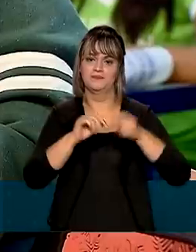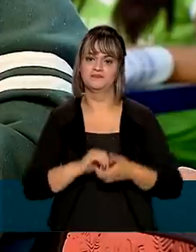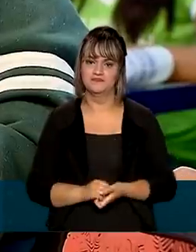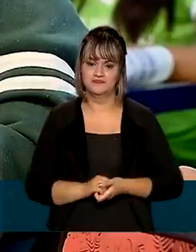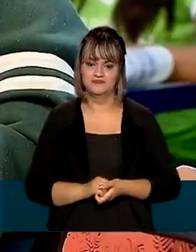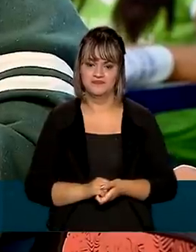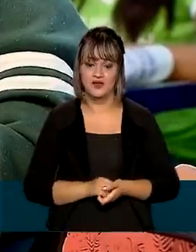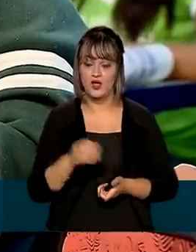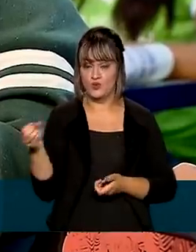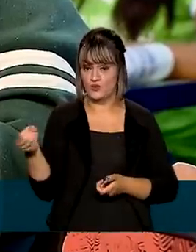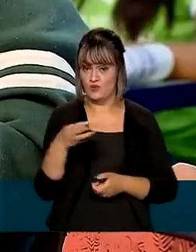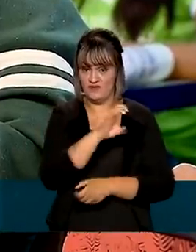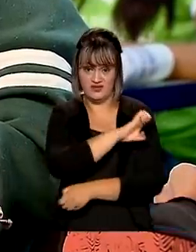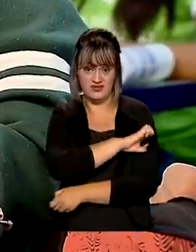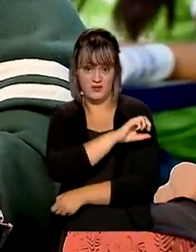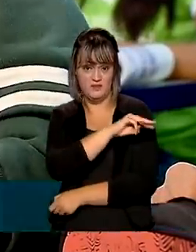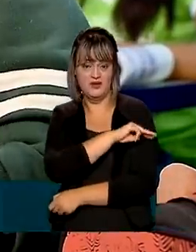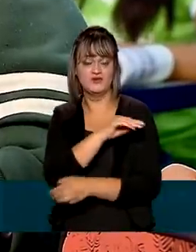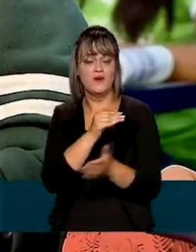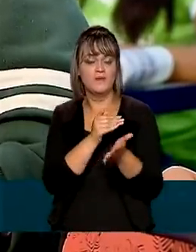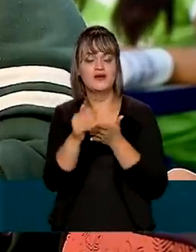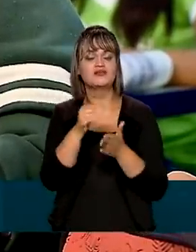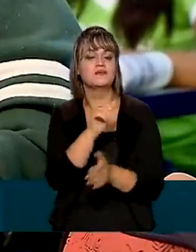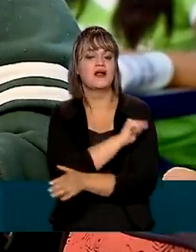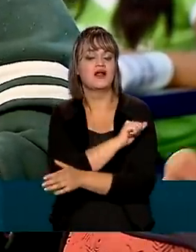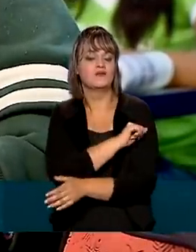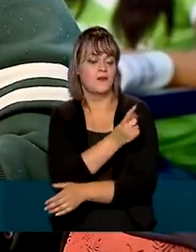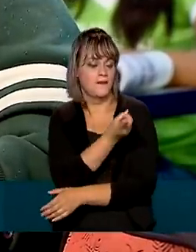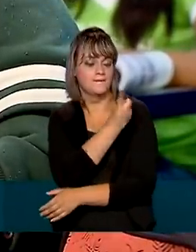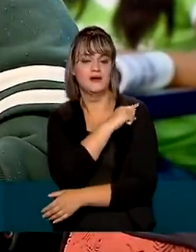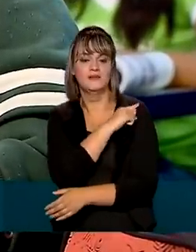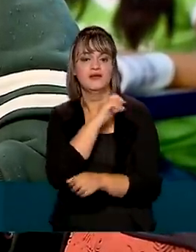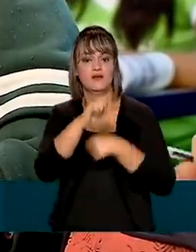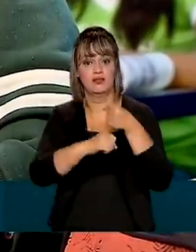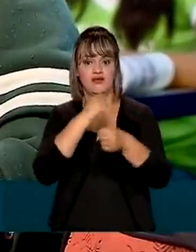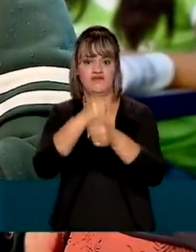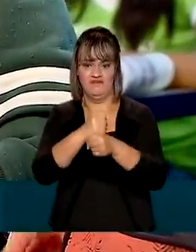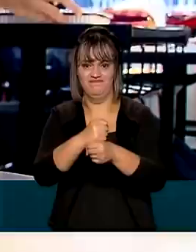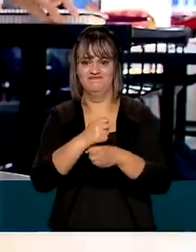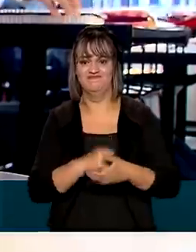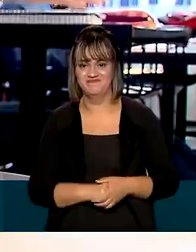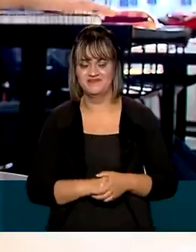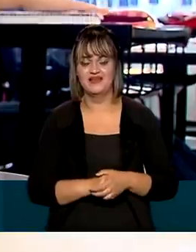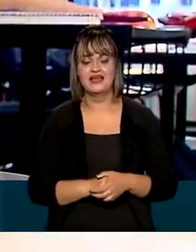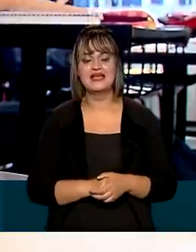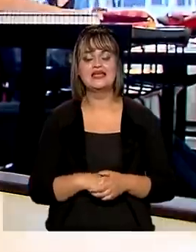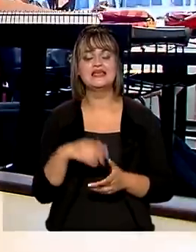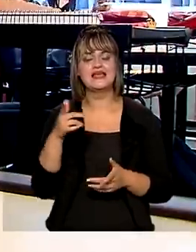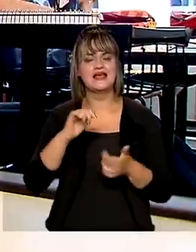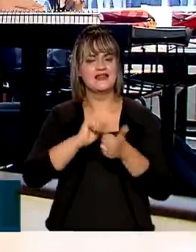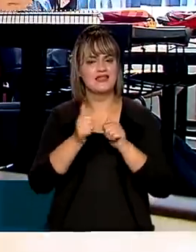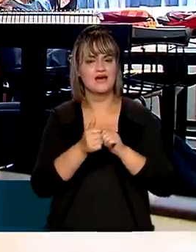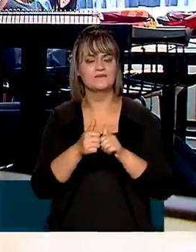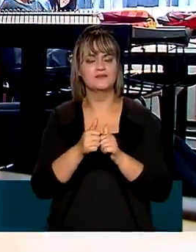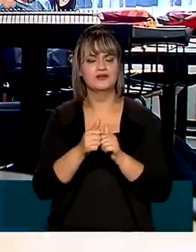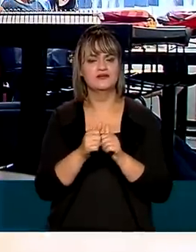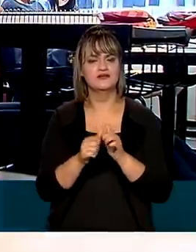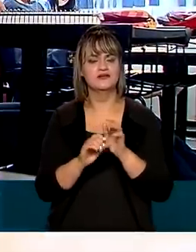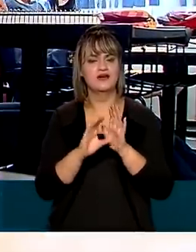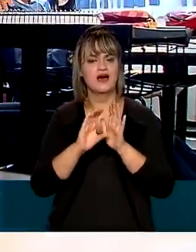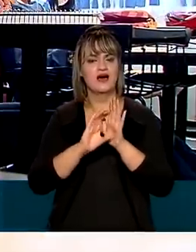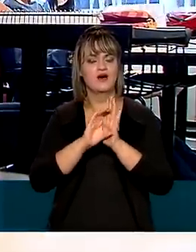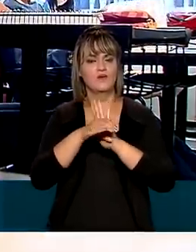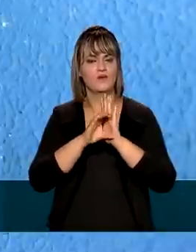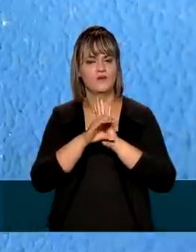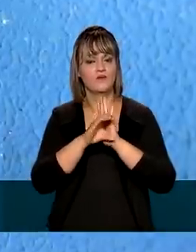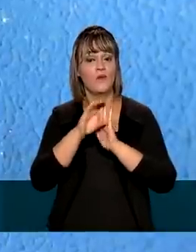país. O novo ensino médio entra em vigor para os estudantes do primeiro ano em 2022. Ele flexibiliza os currículos, aumenta